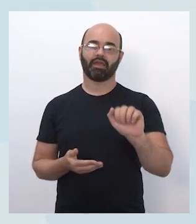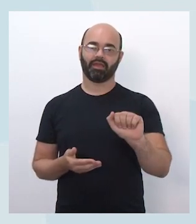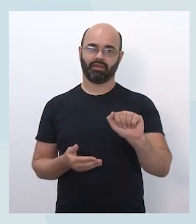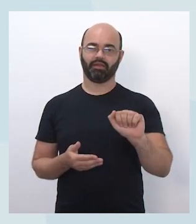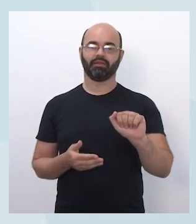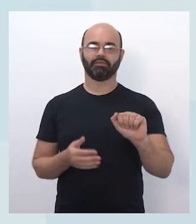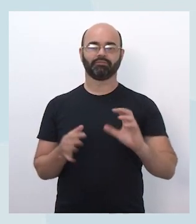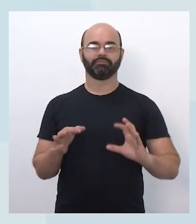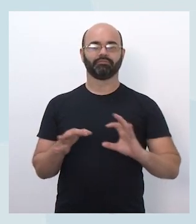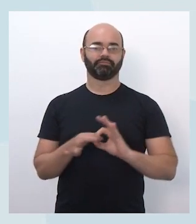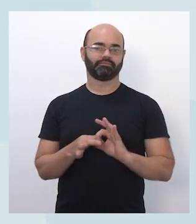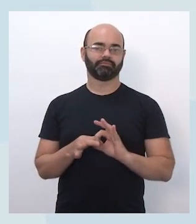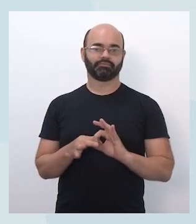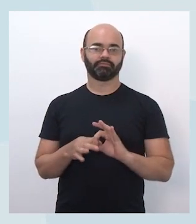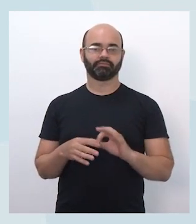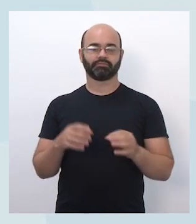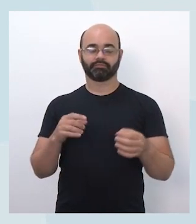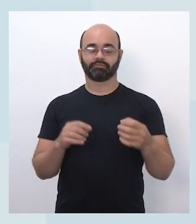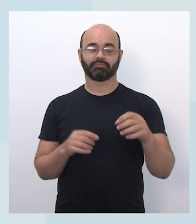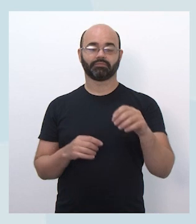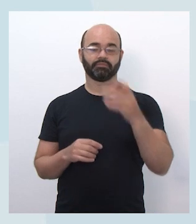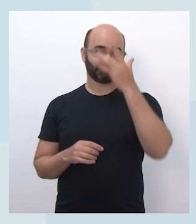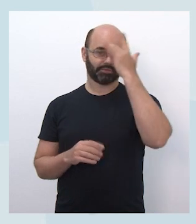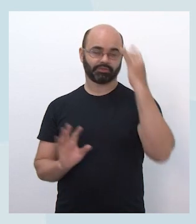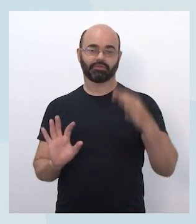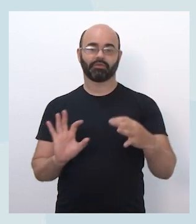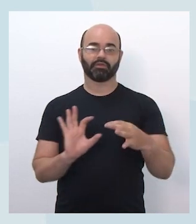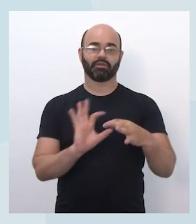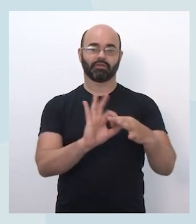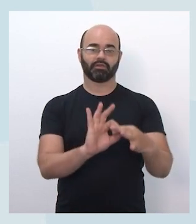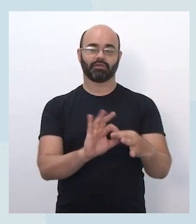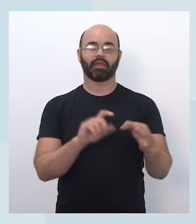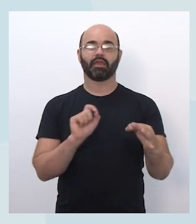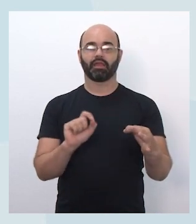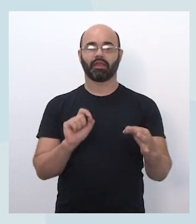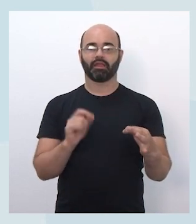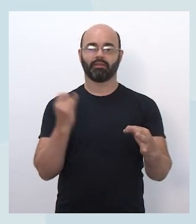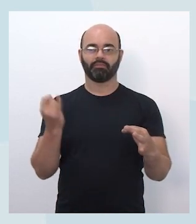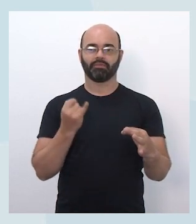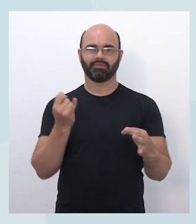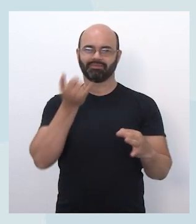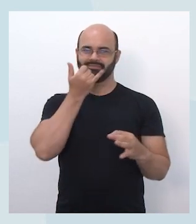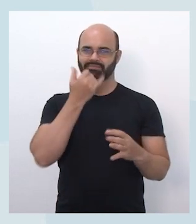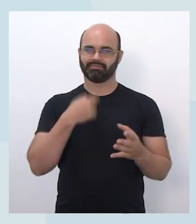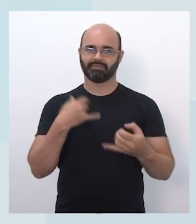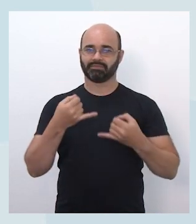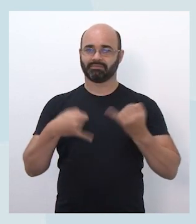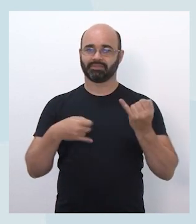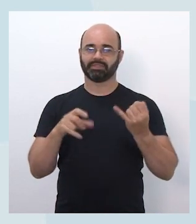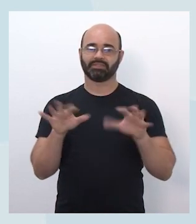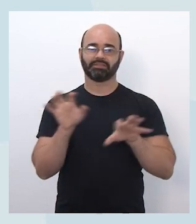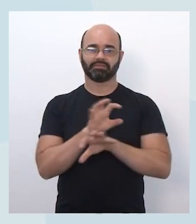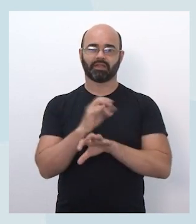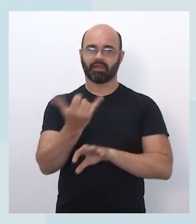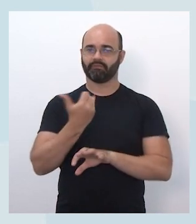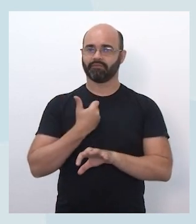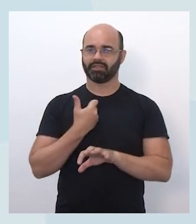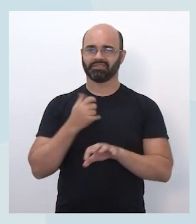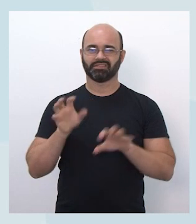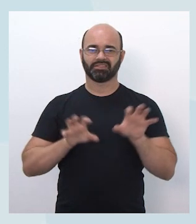saber com quem que ele está vinculado. A Dani falou aqui que minha conexão está ruim, se por acaso travar, vocês me avisam.